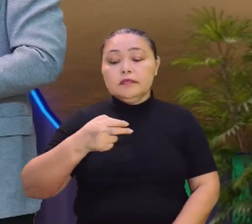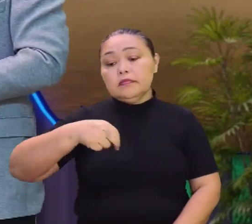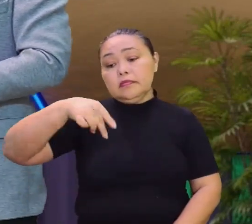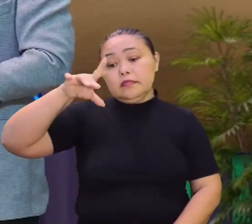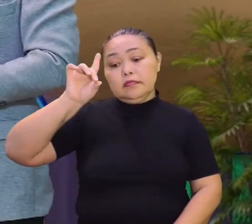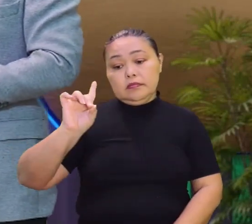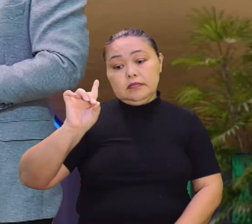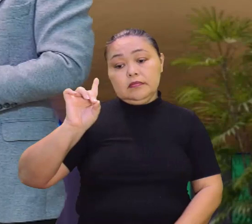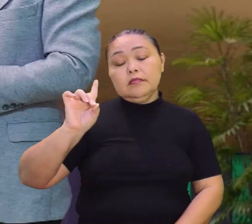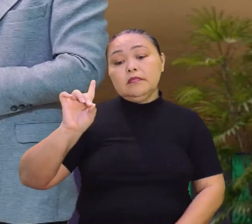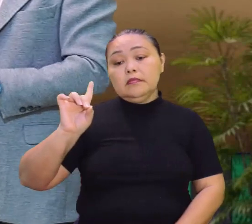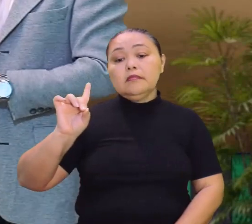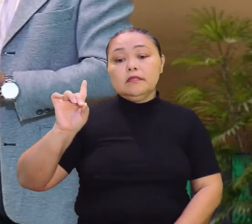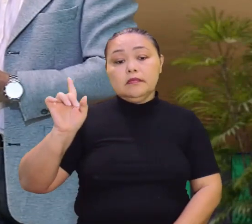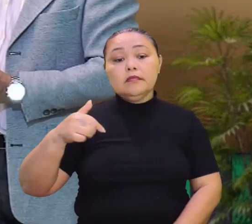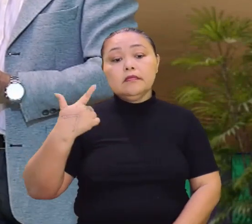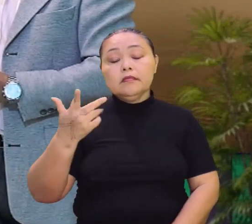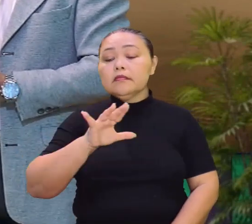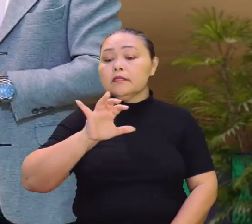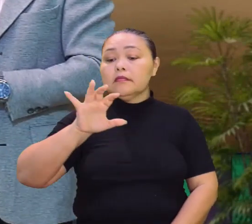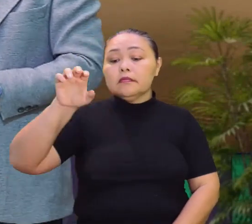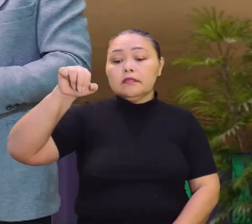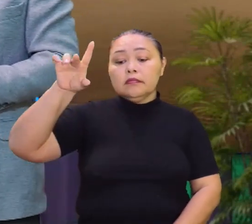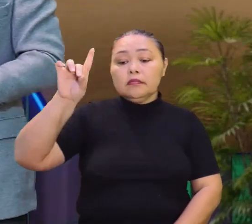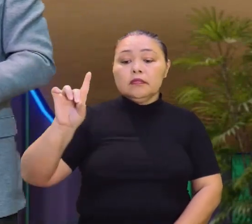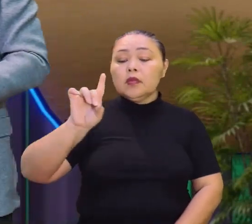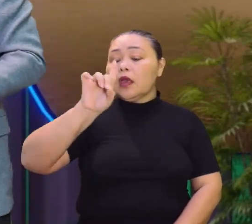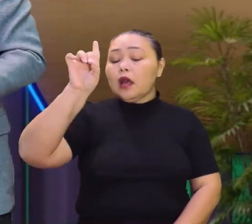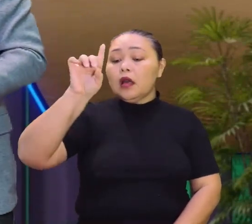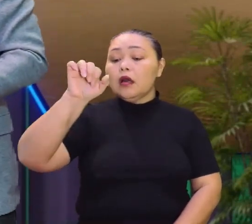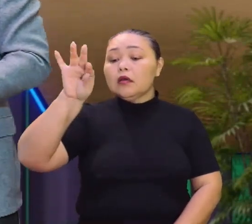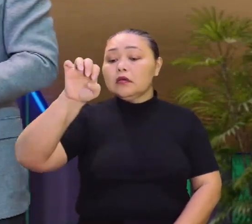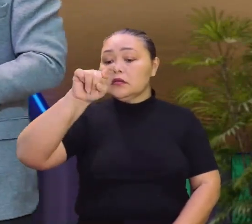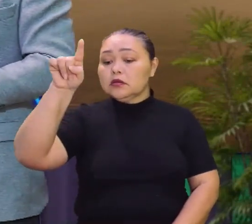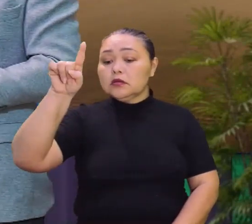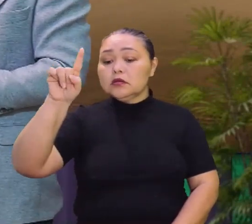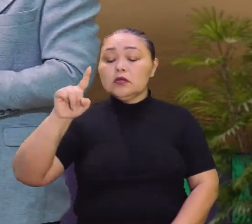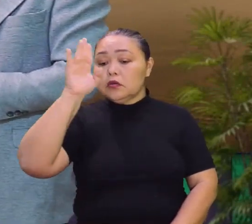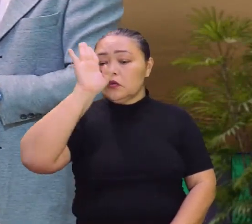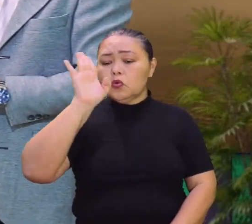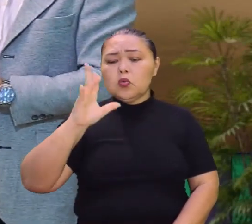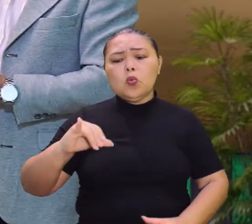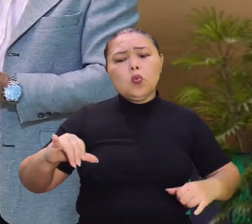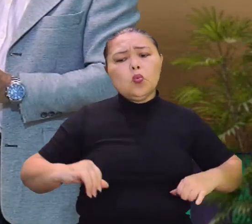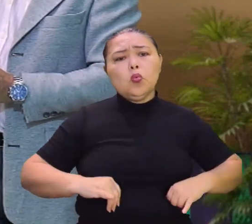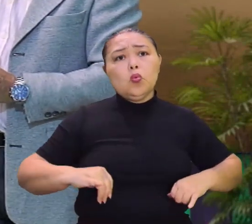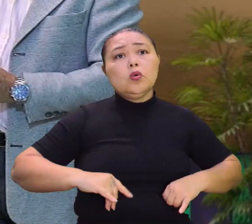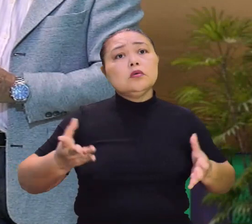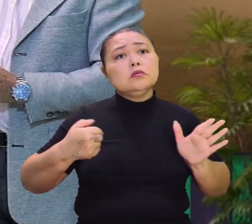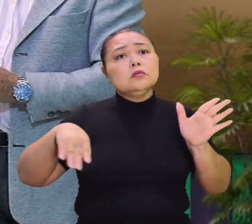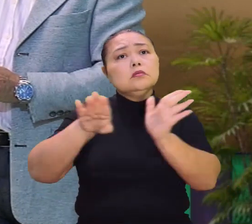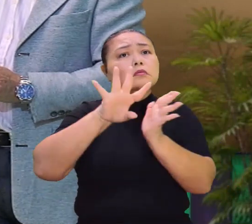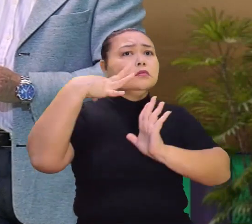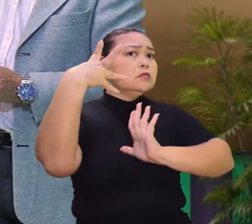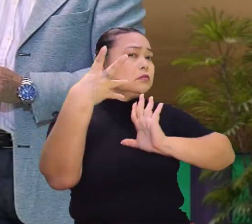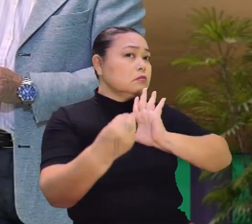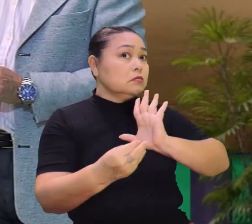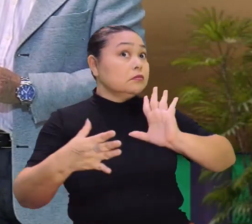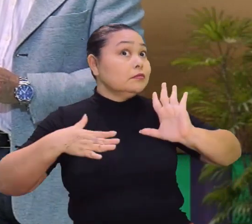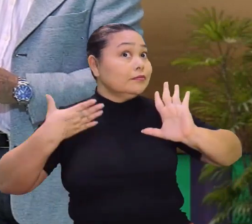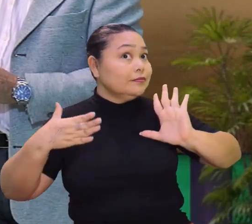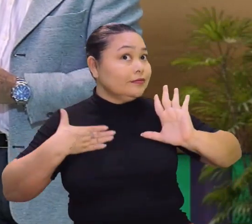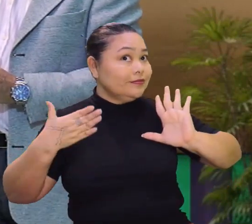o nordestino. Com certeza. uma região lá do sertão do Brasil, lá no Nordeste, sofrendo. E chega aqui na Amazônia, fica até